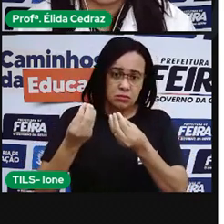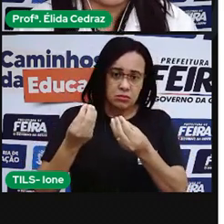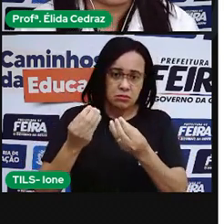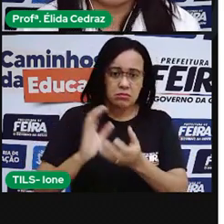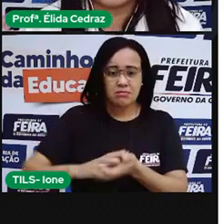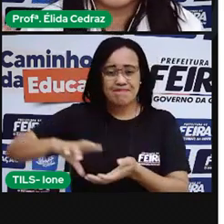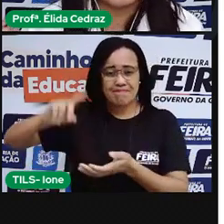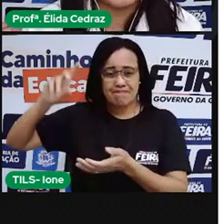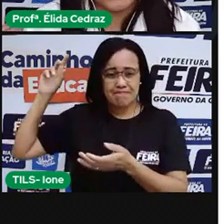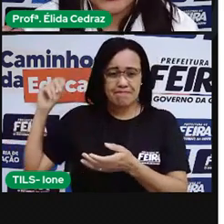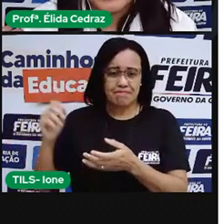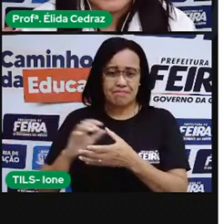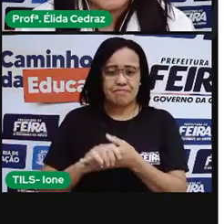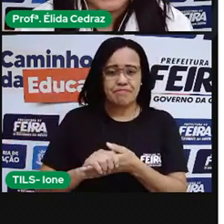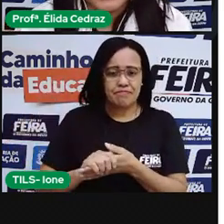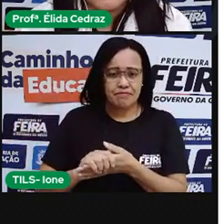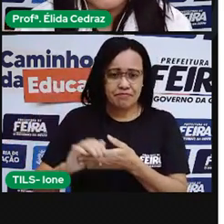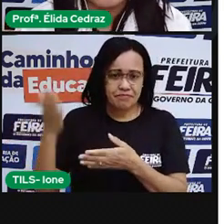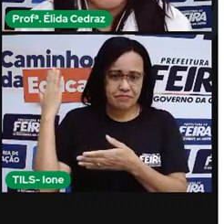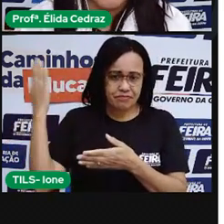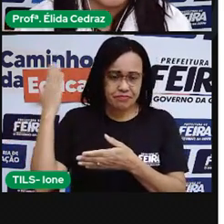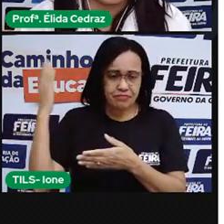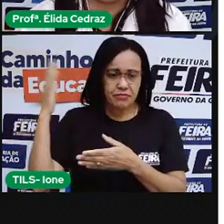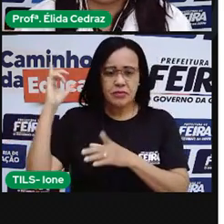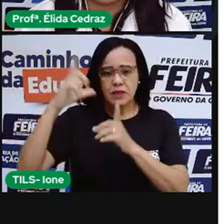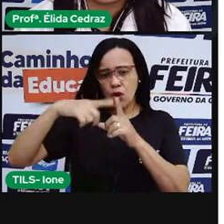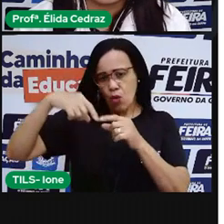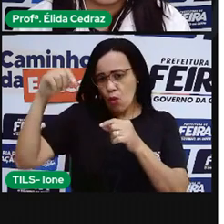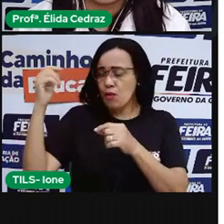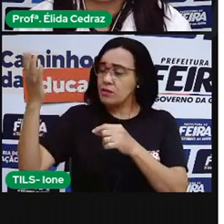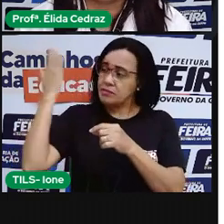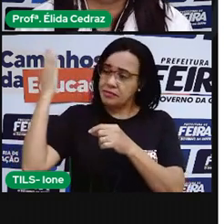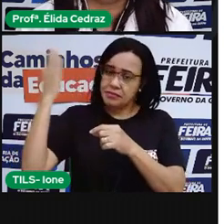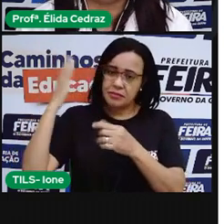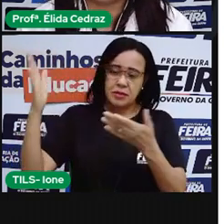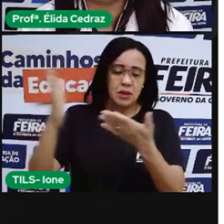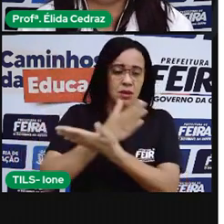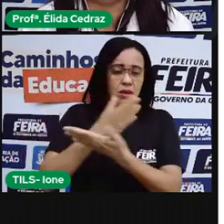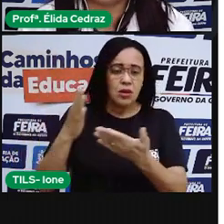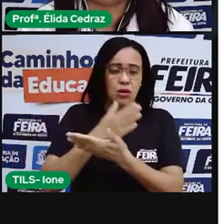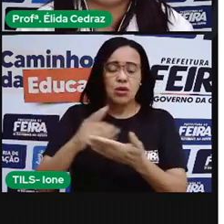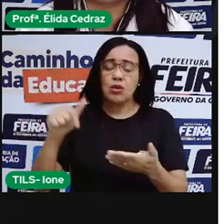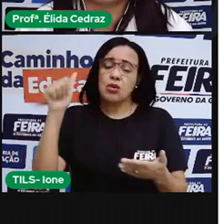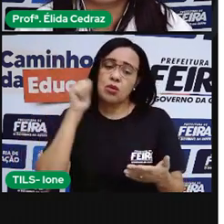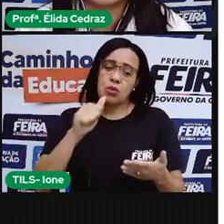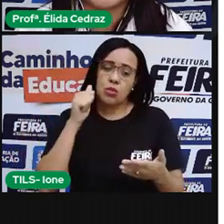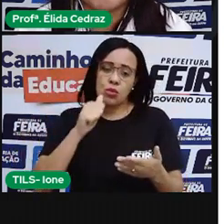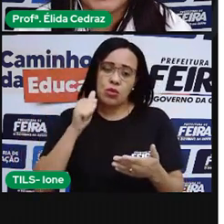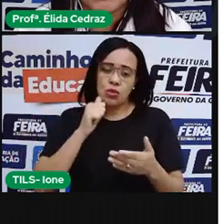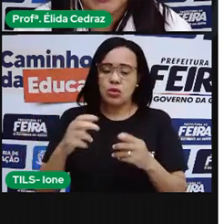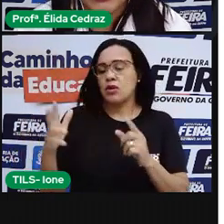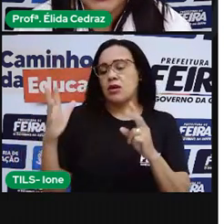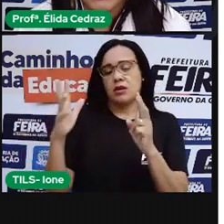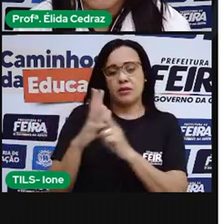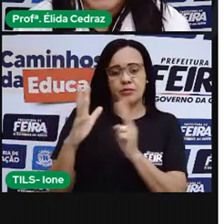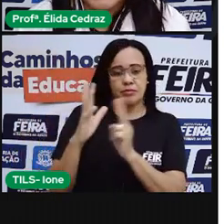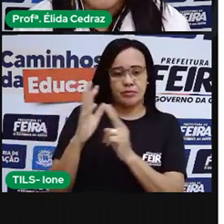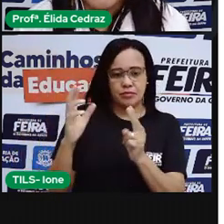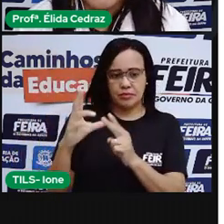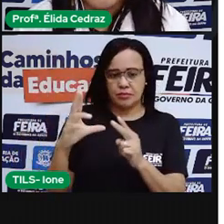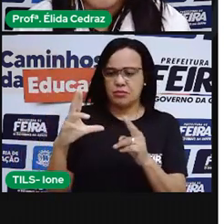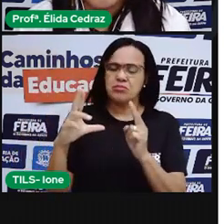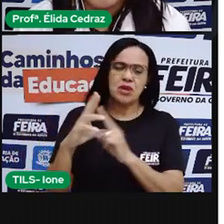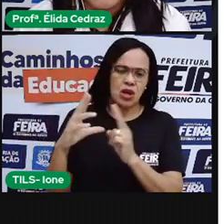Há muitas luas atrás, algumas índias foram colher milho para fazer pão para os seus